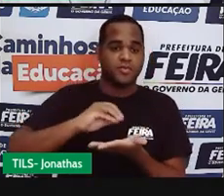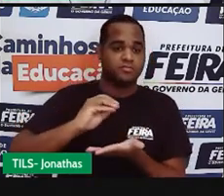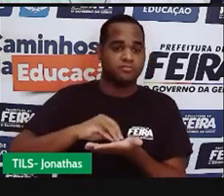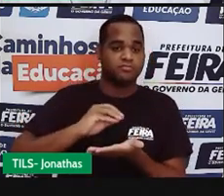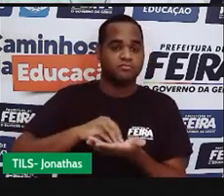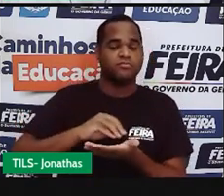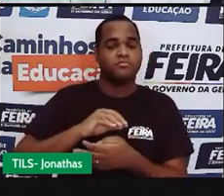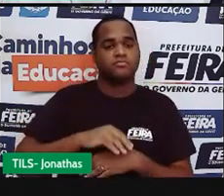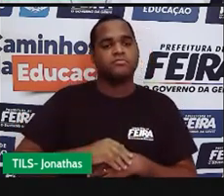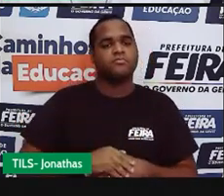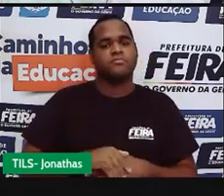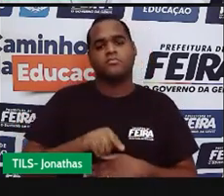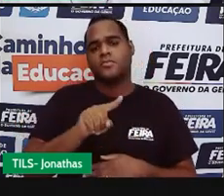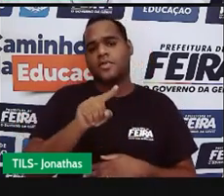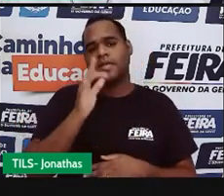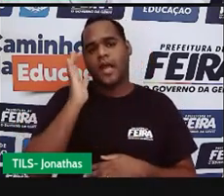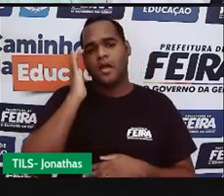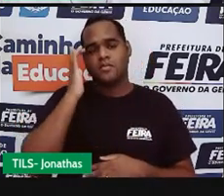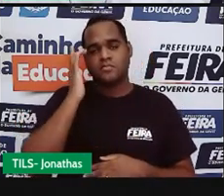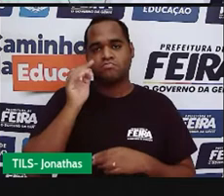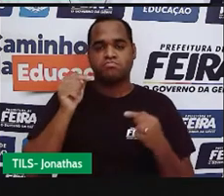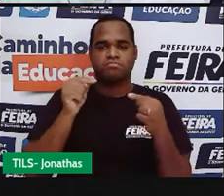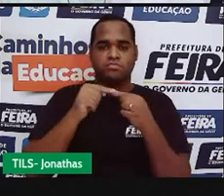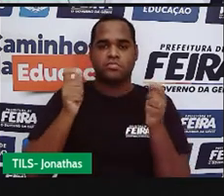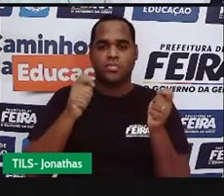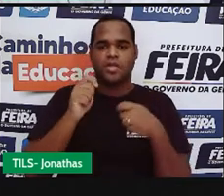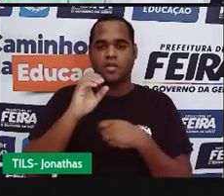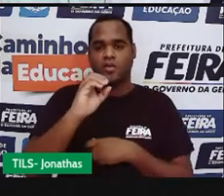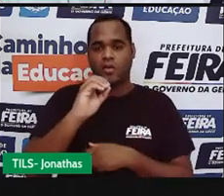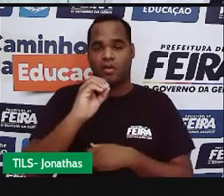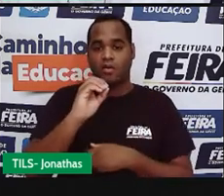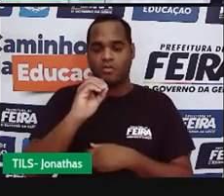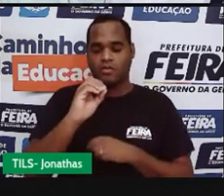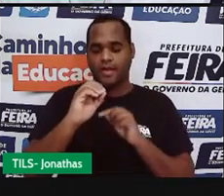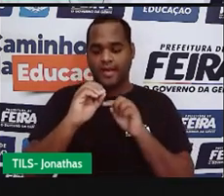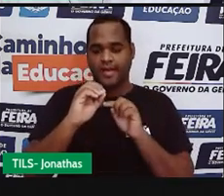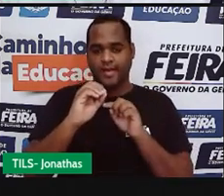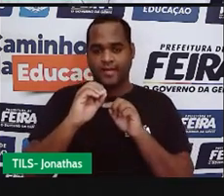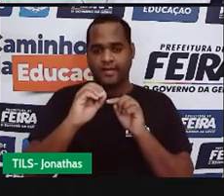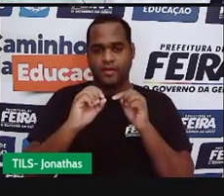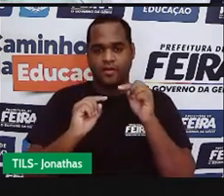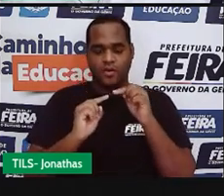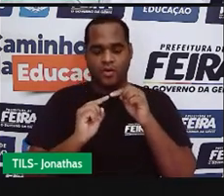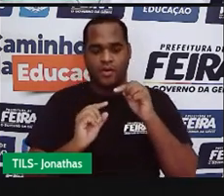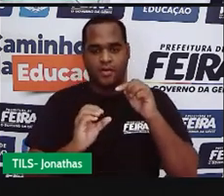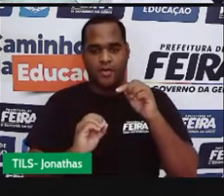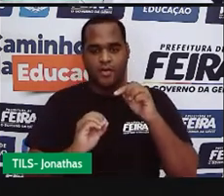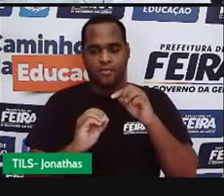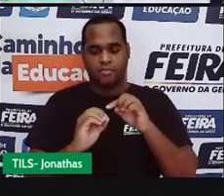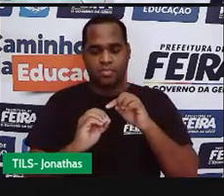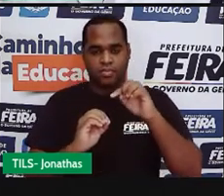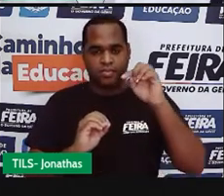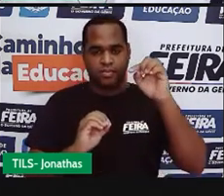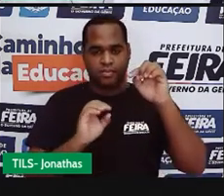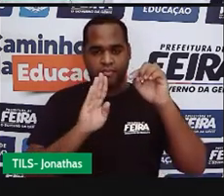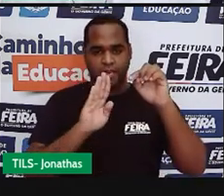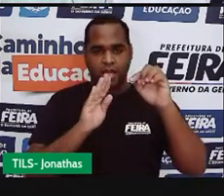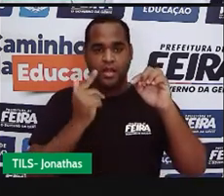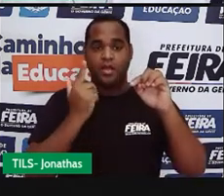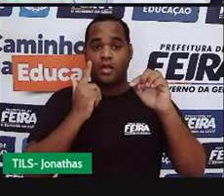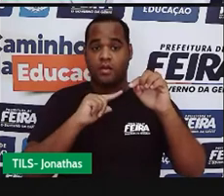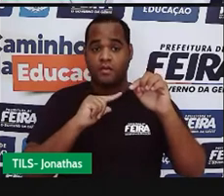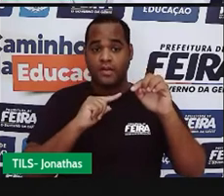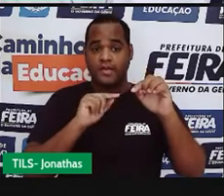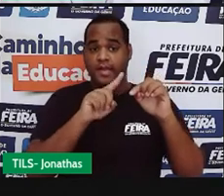Será que se a gente ligar esse ponto O com esse ponto Q, será que esse